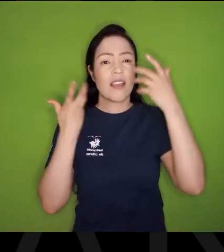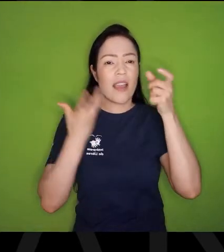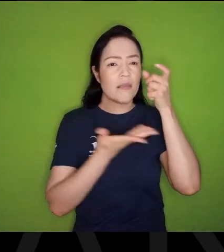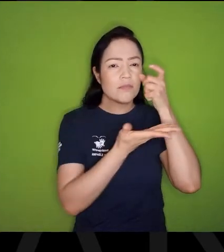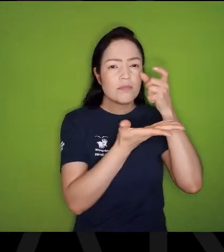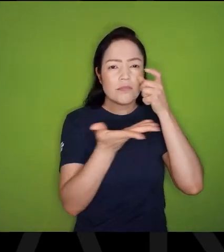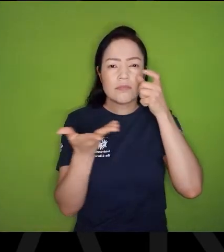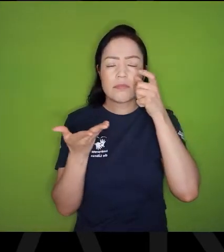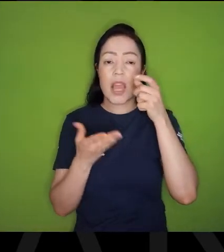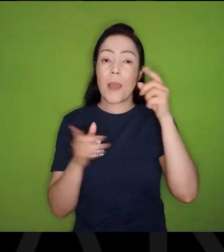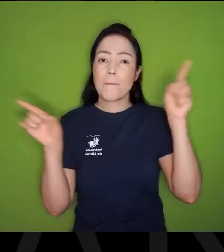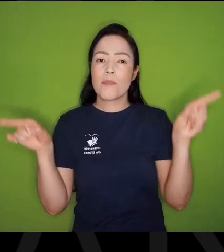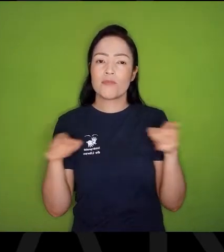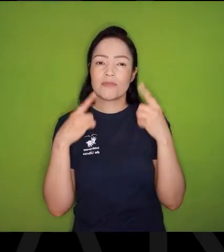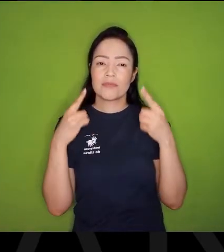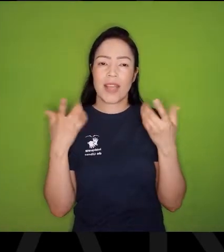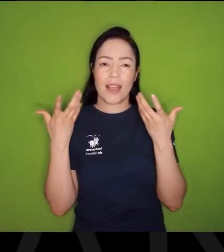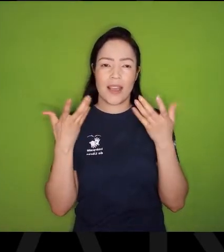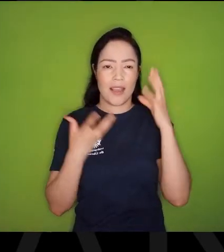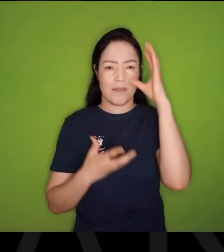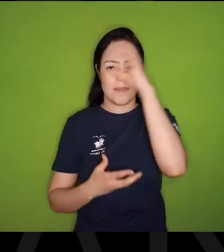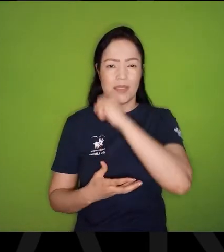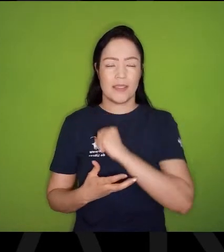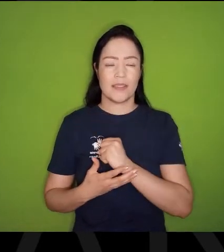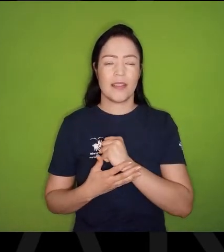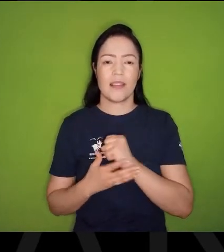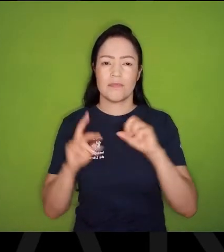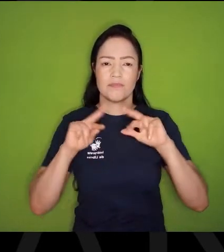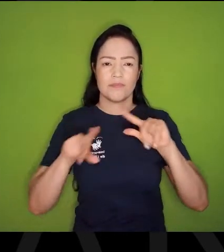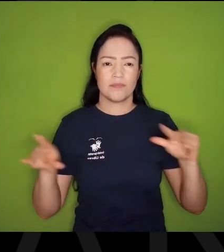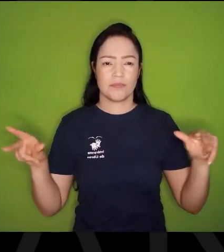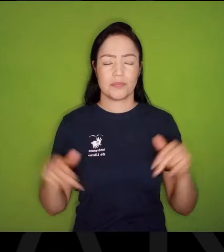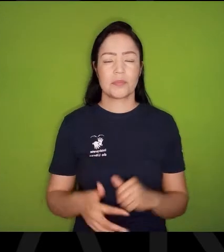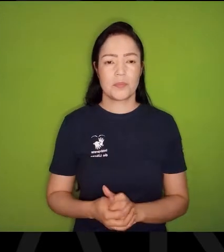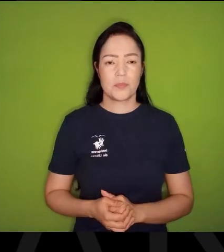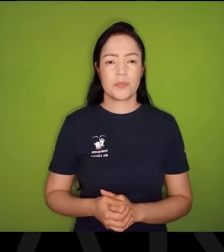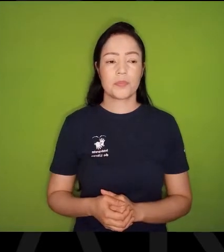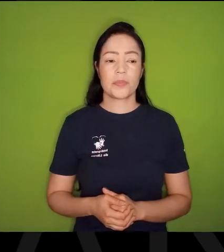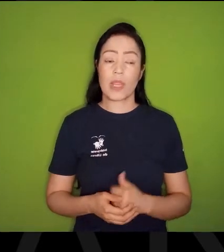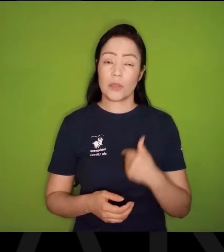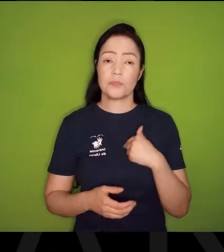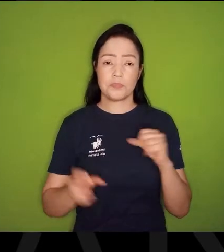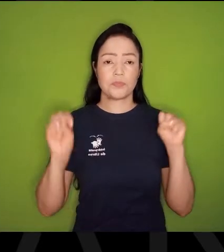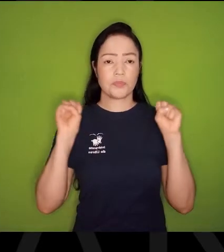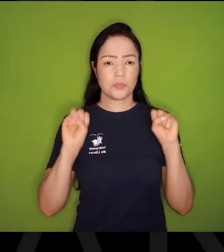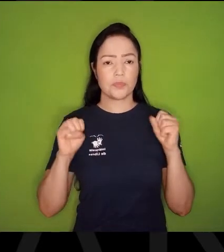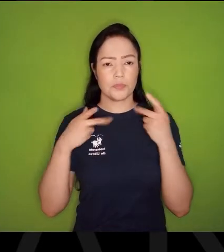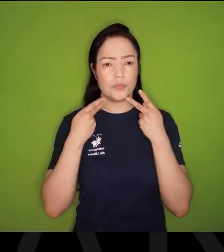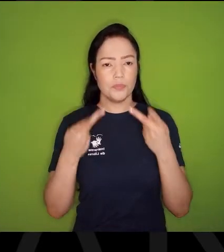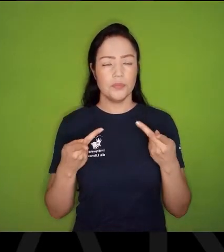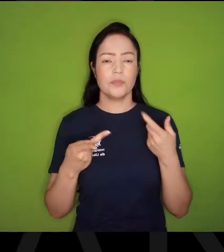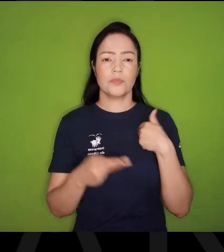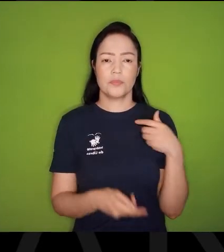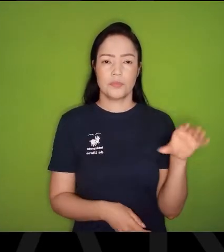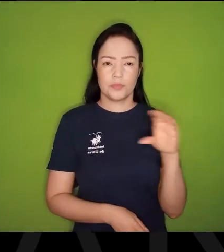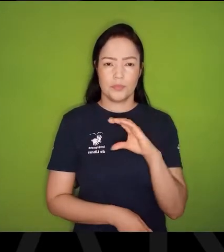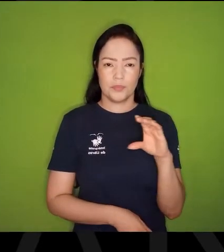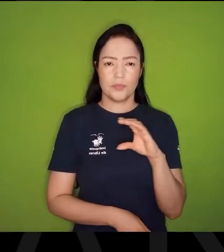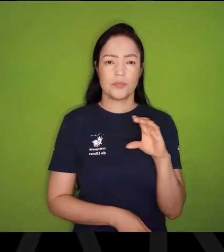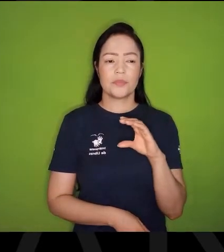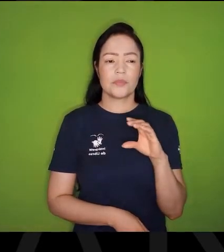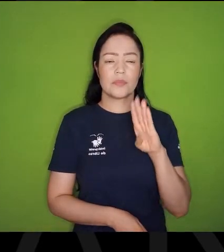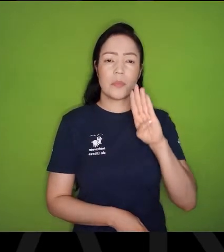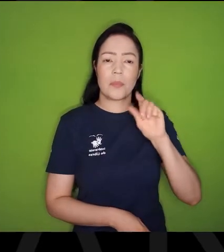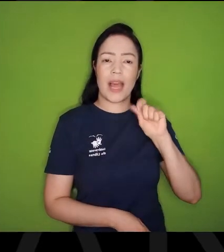música brasileira, Mais plural e mais profunda, Então, eu posso dizer, Que quando eu coordeno, A